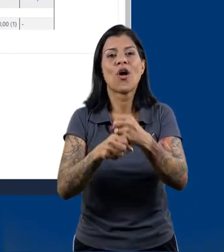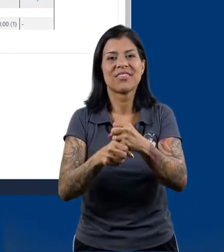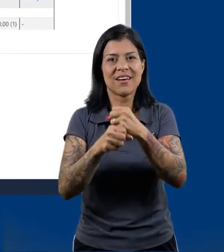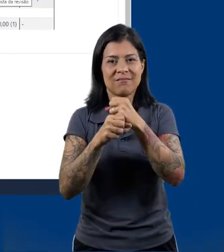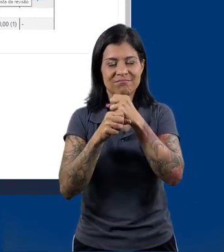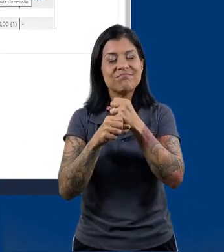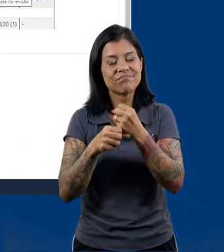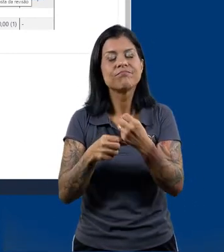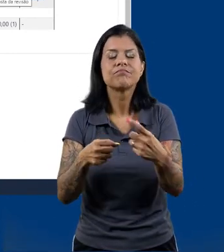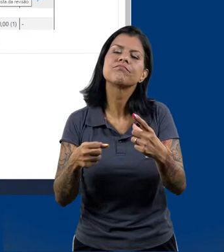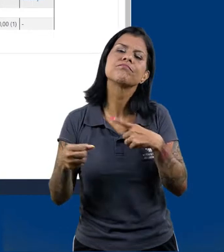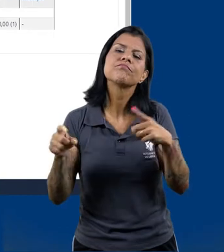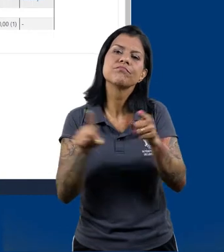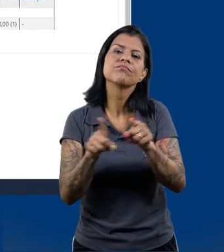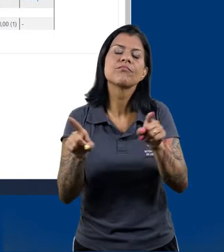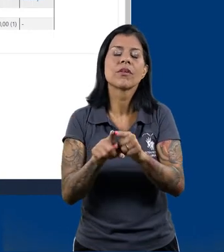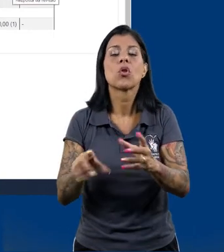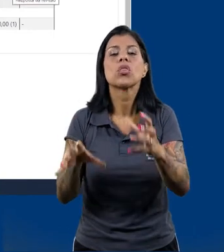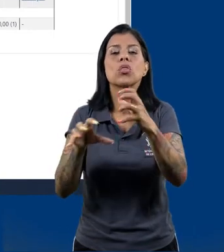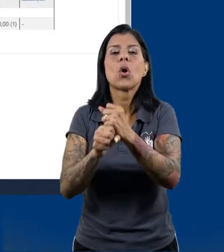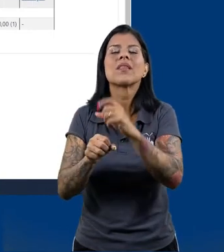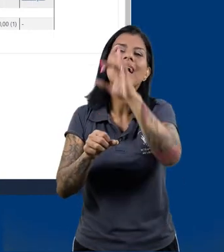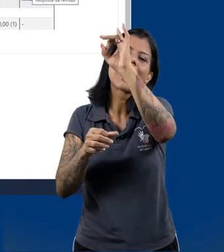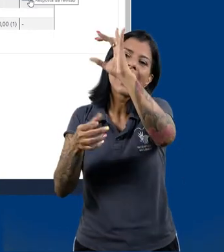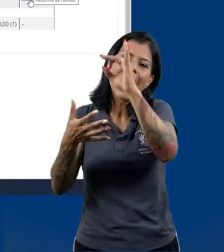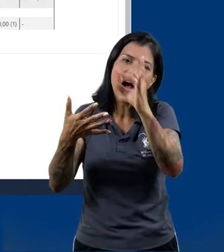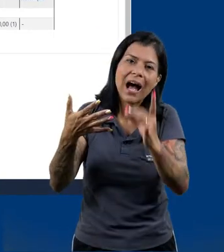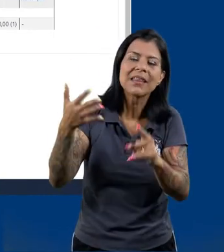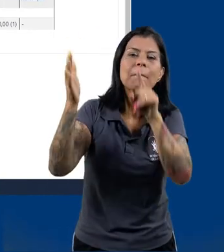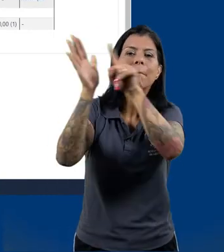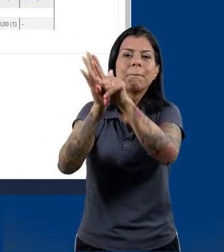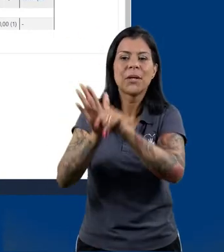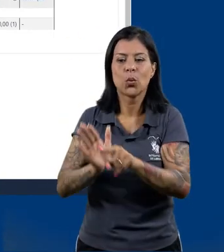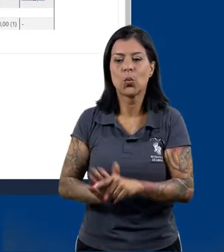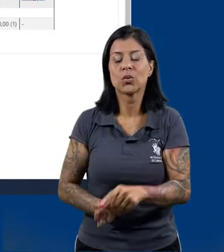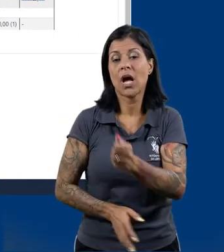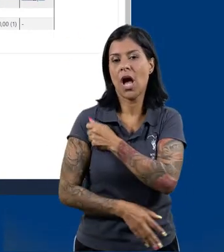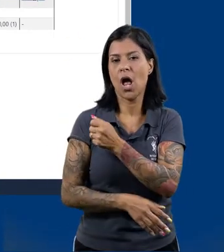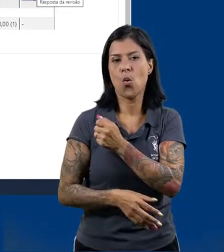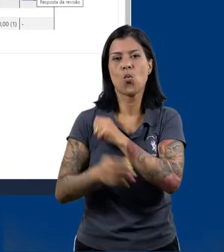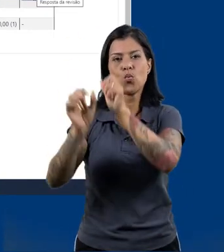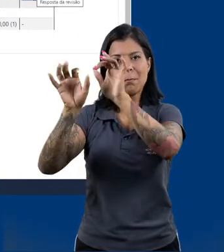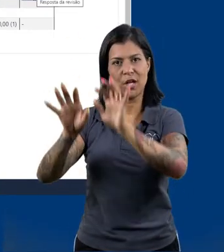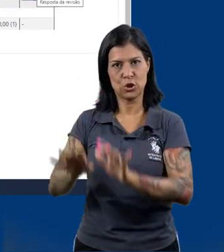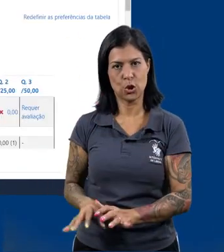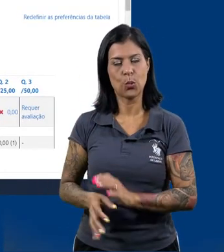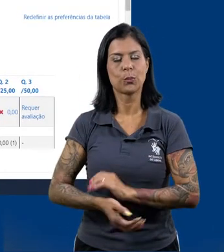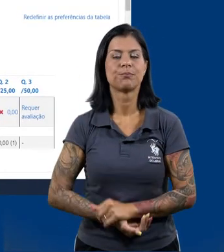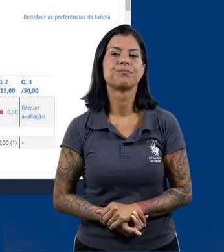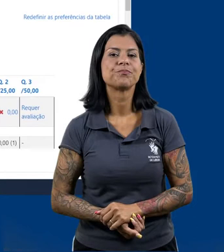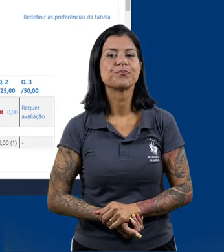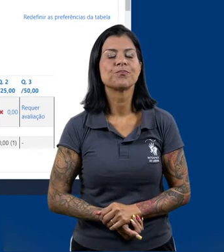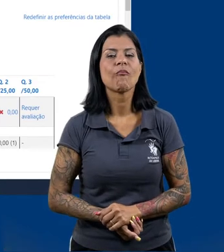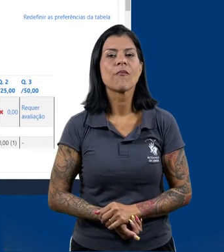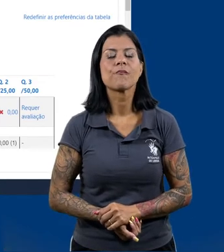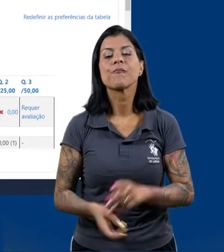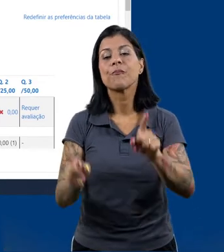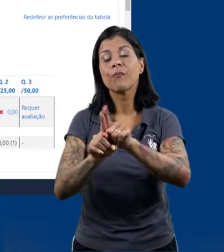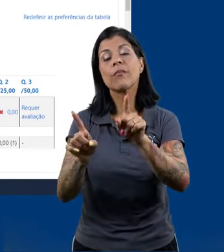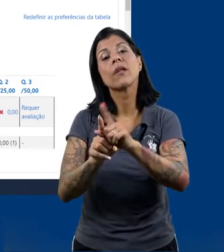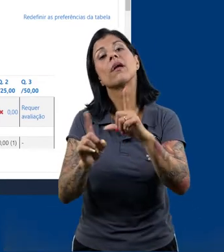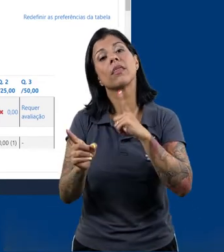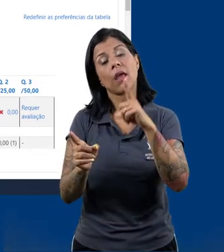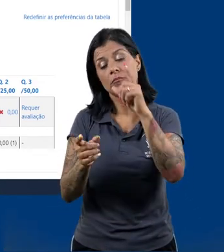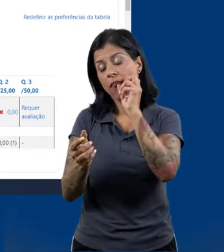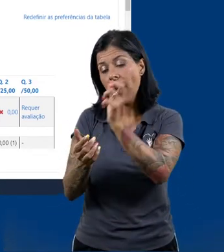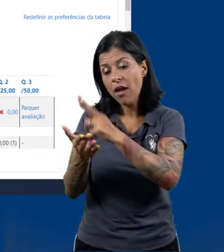Reparem que eu também tenho os resultados das questões que o estudante preencheu. O processo de